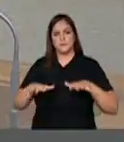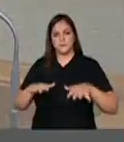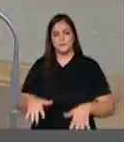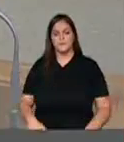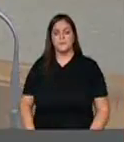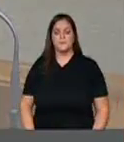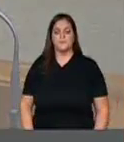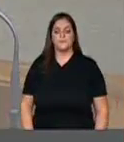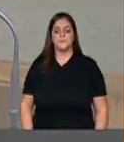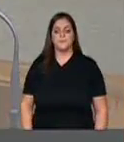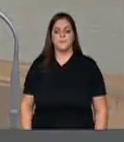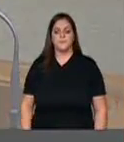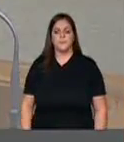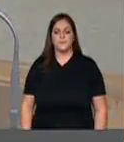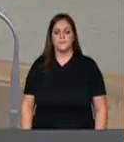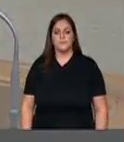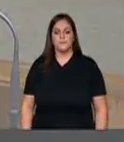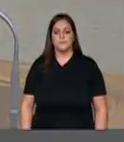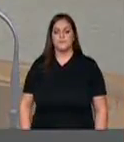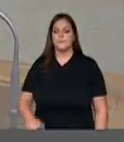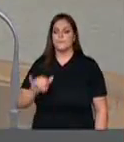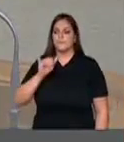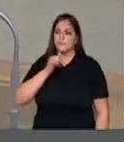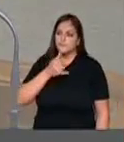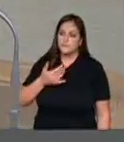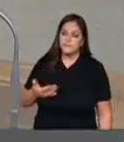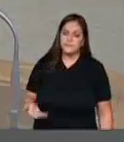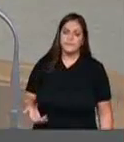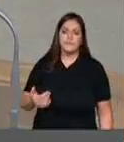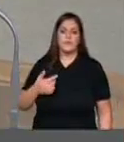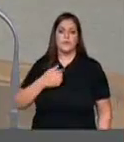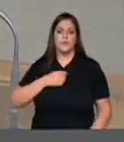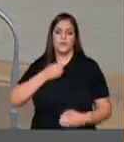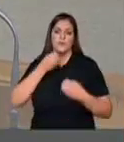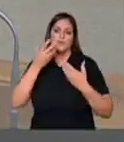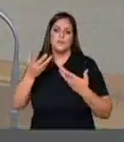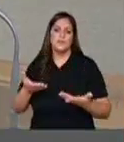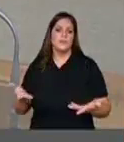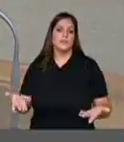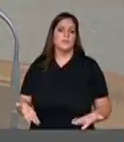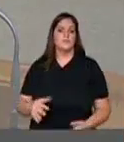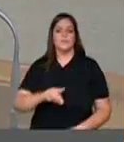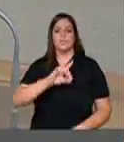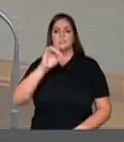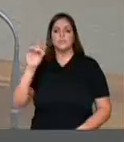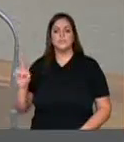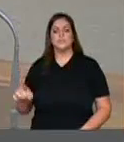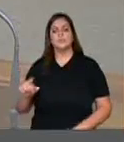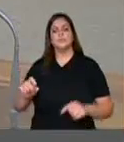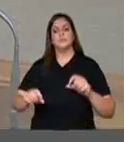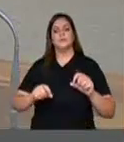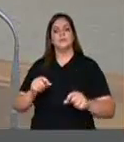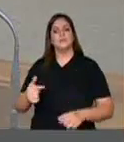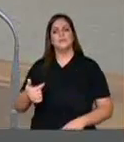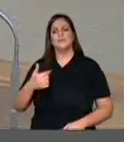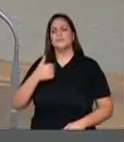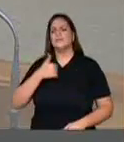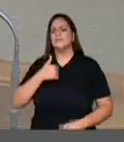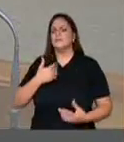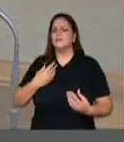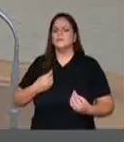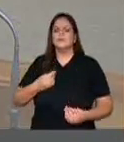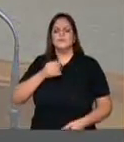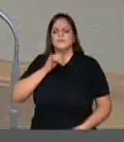eu lamentavelmente eu quero expressar nesse dia minha profunda